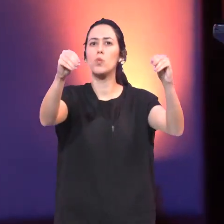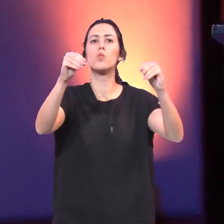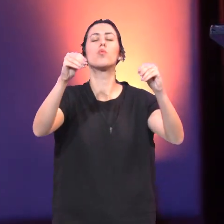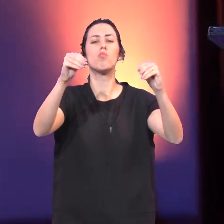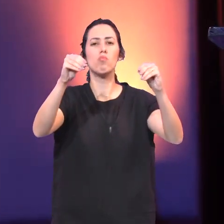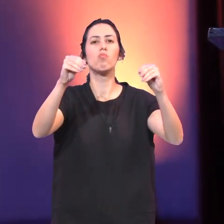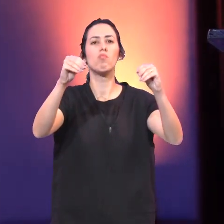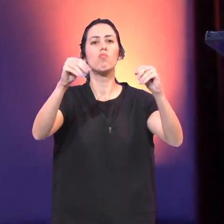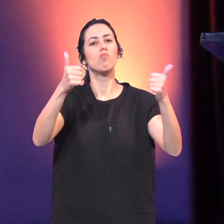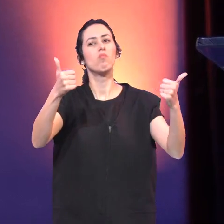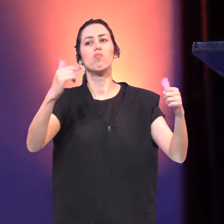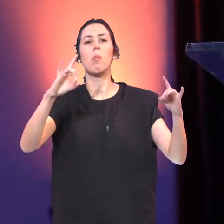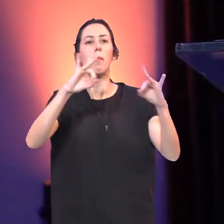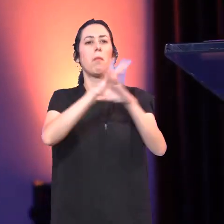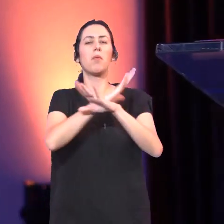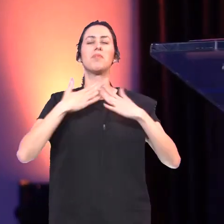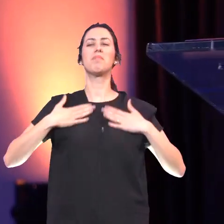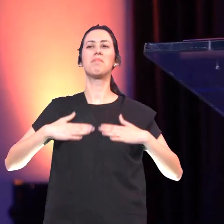Ele descansou